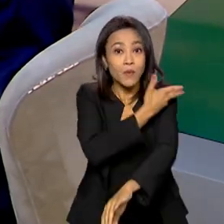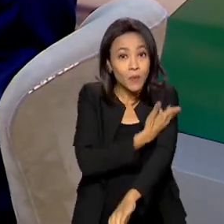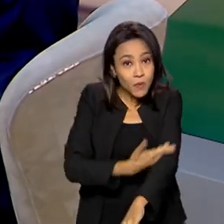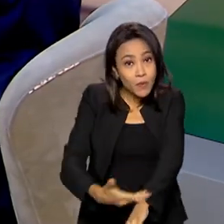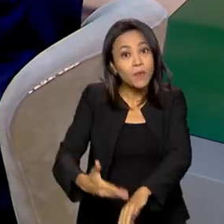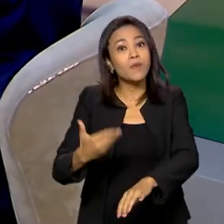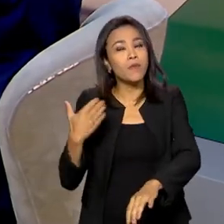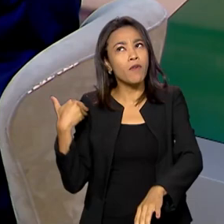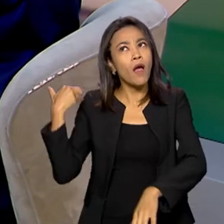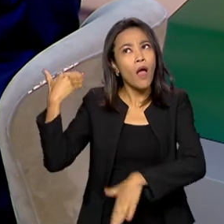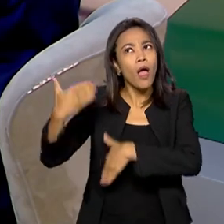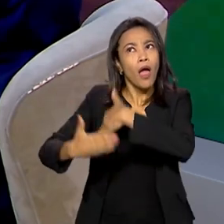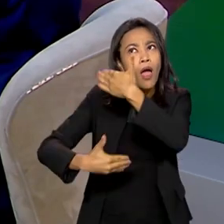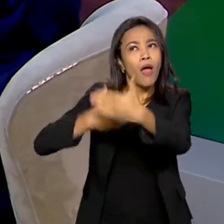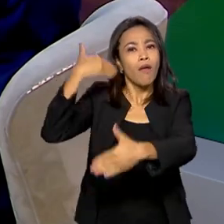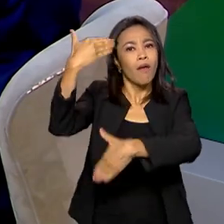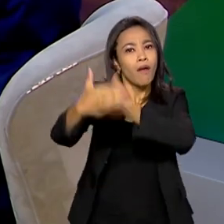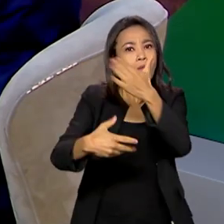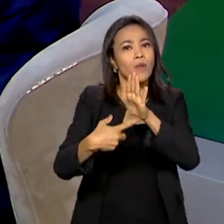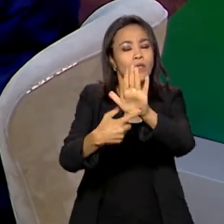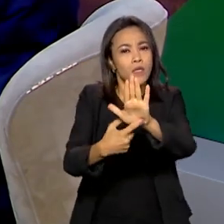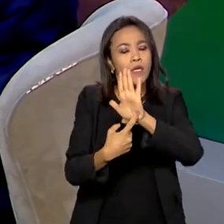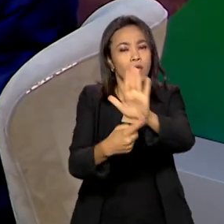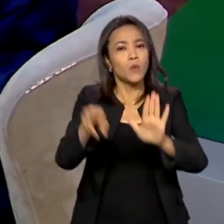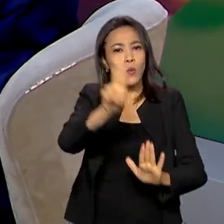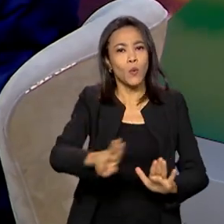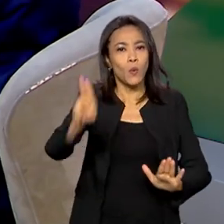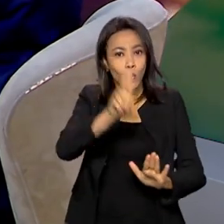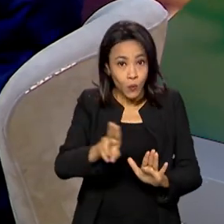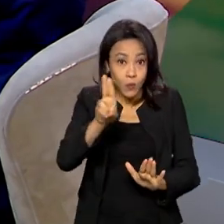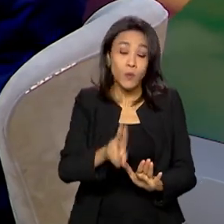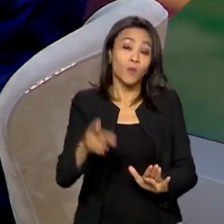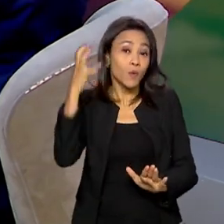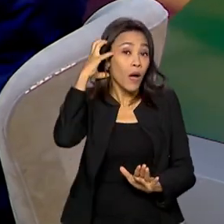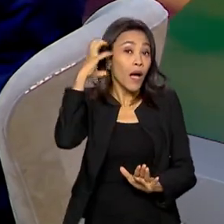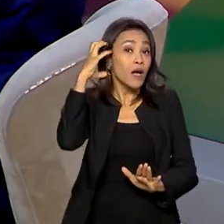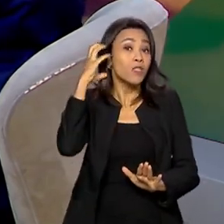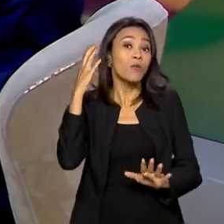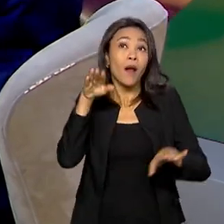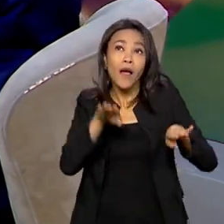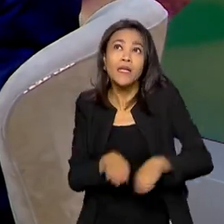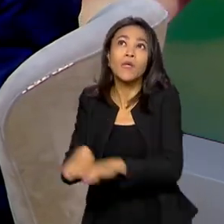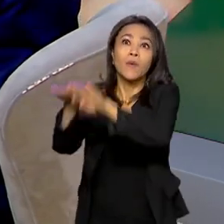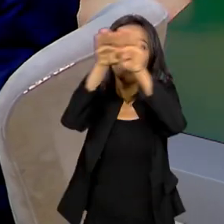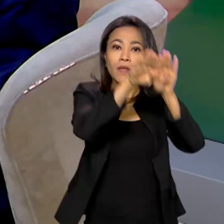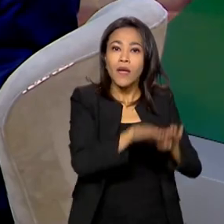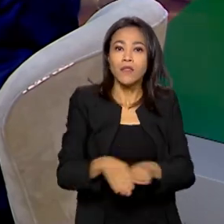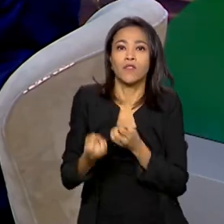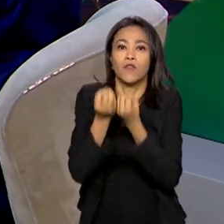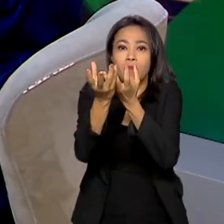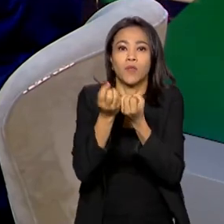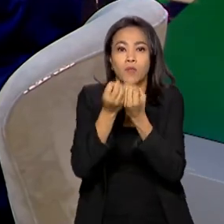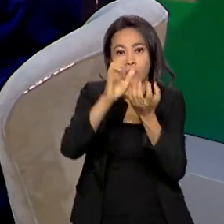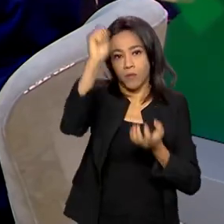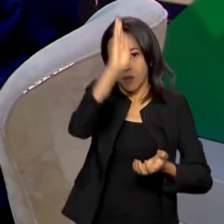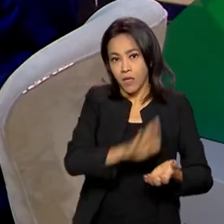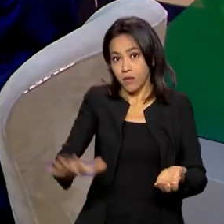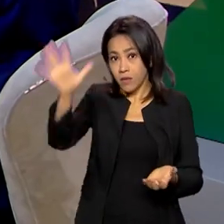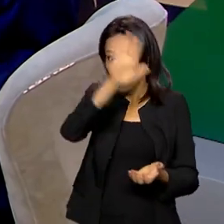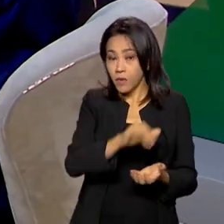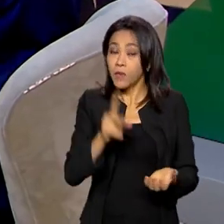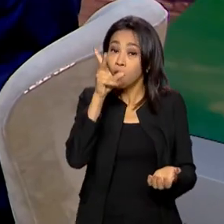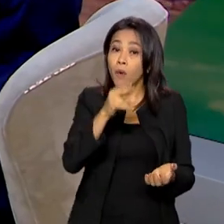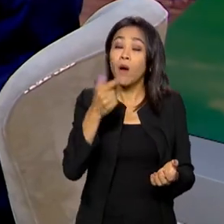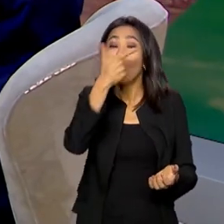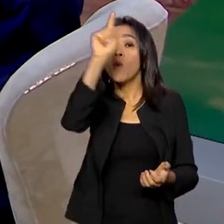colocou esse exemplo da utilização do rádio na integração nacional, ou então com outro propósito, em outros países em